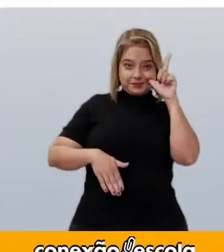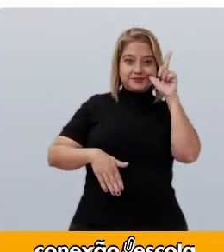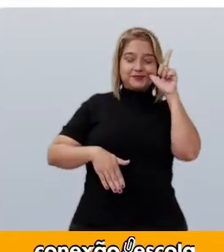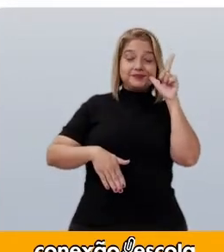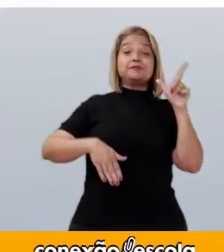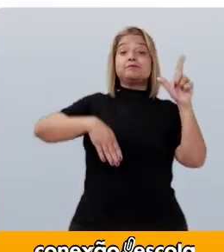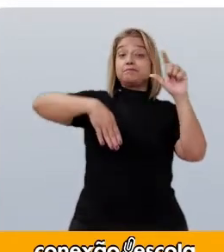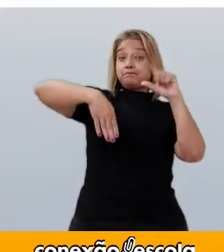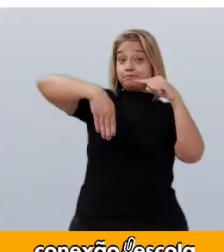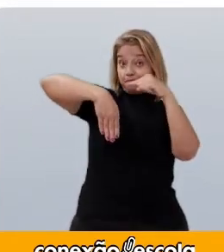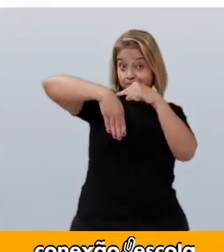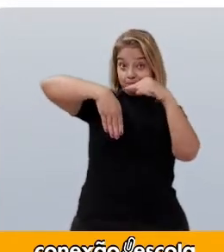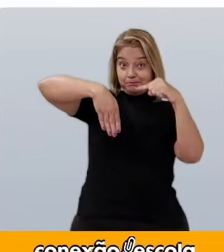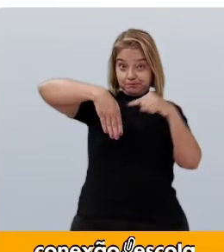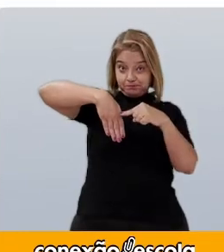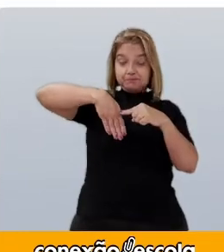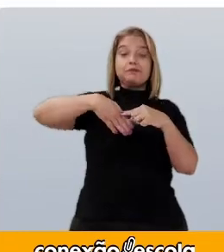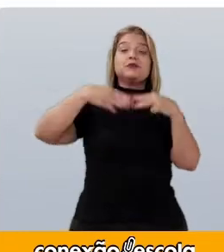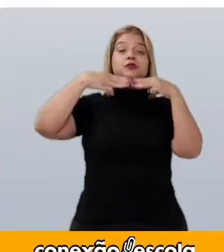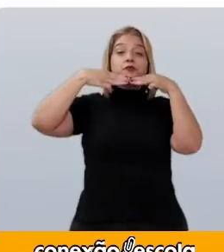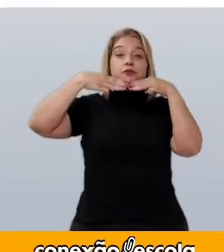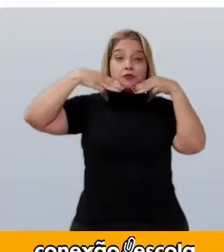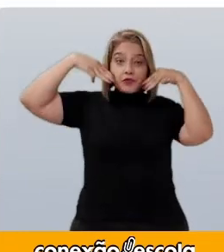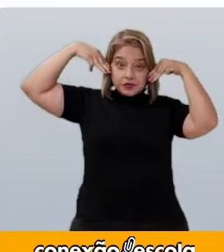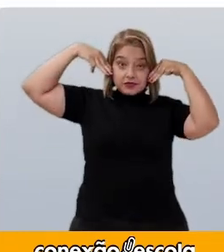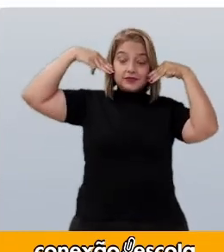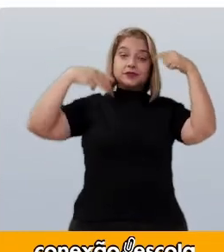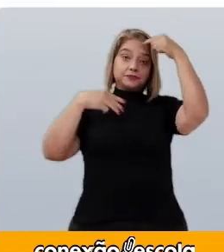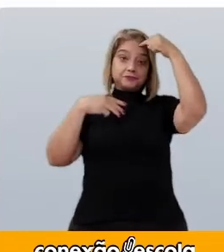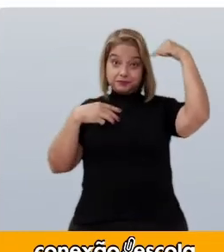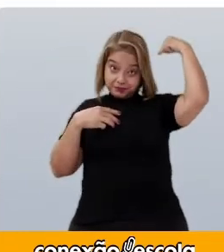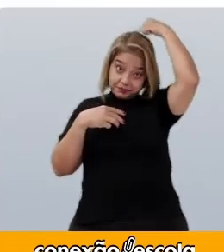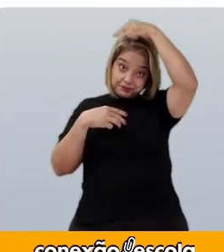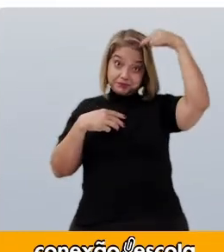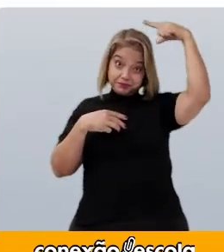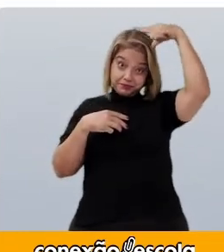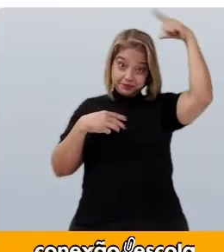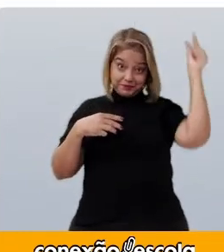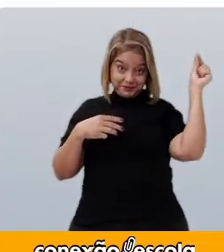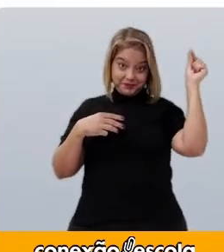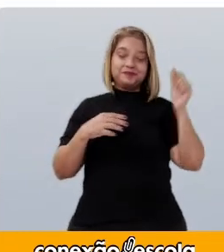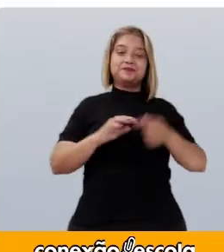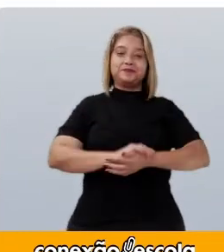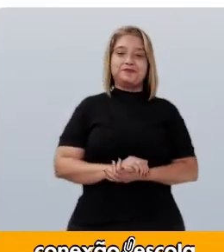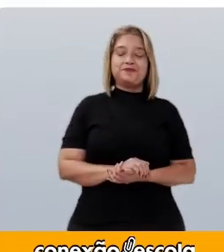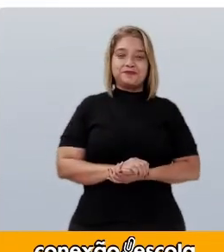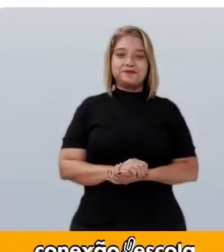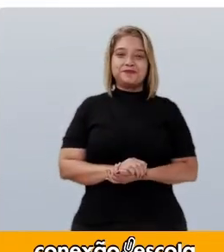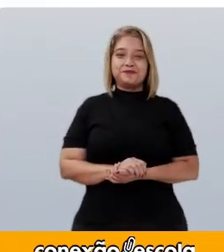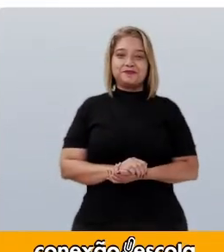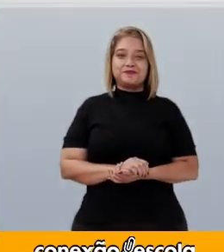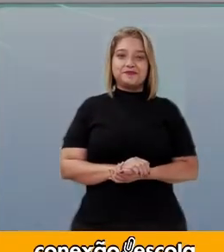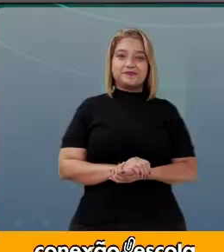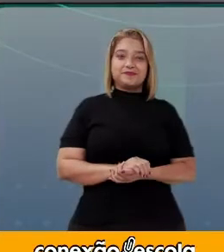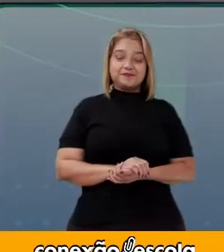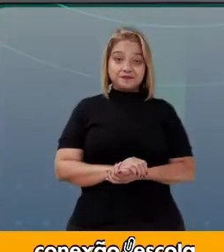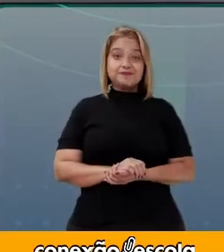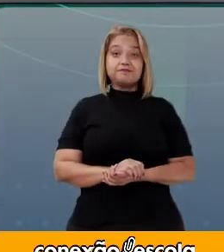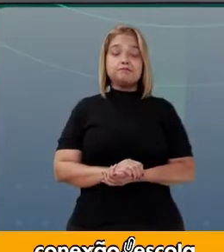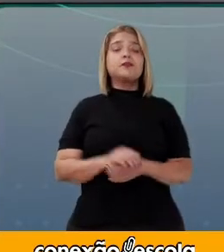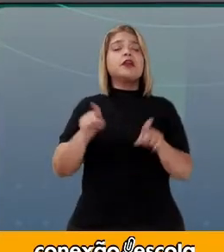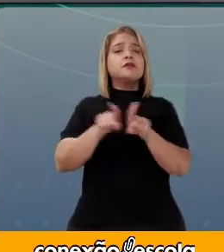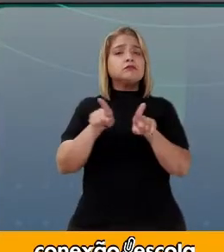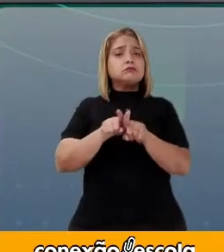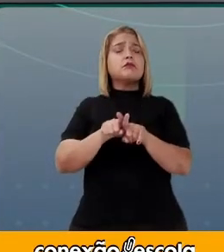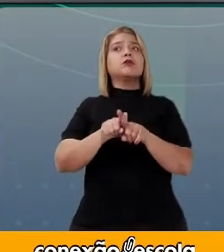-Equatorial, Moçambique e São Tomé e Príncipe. E como